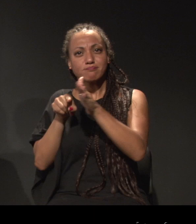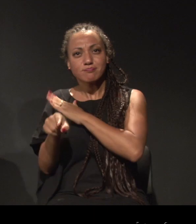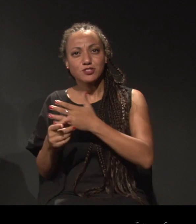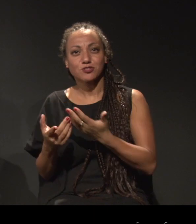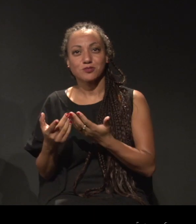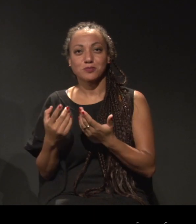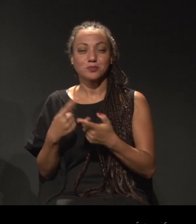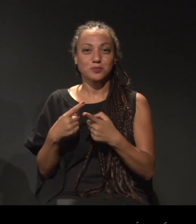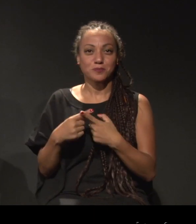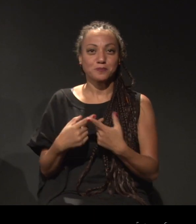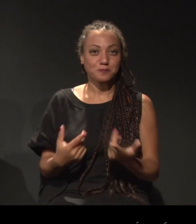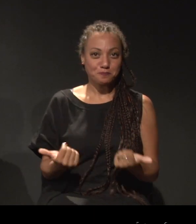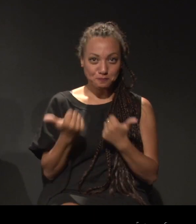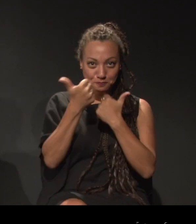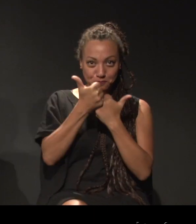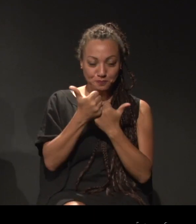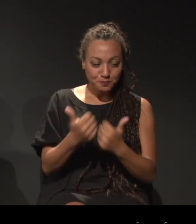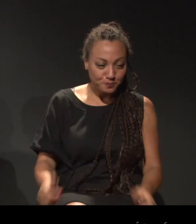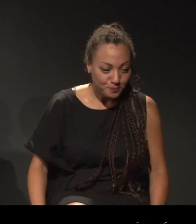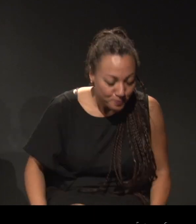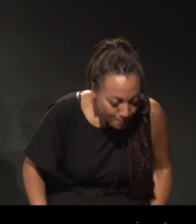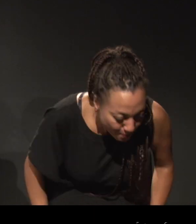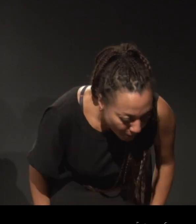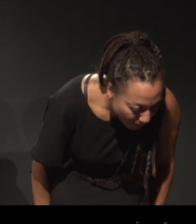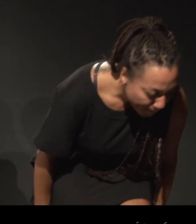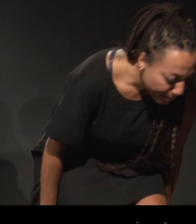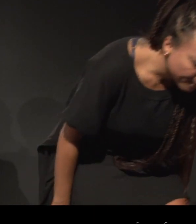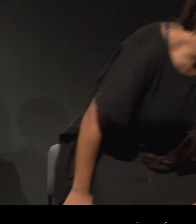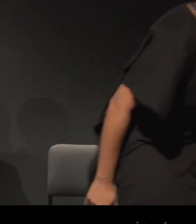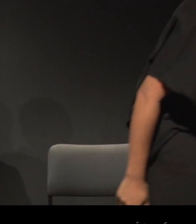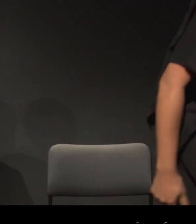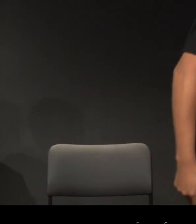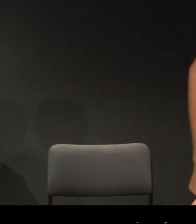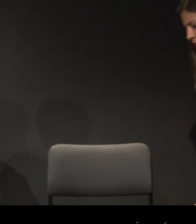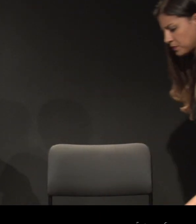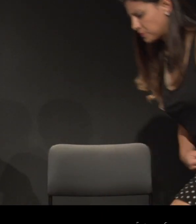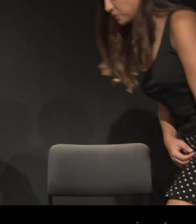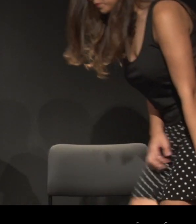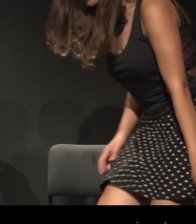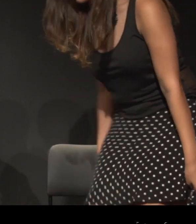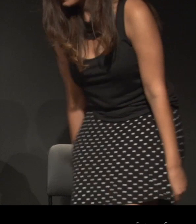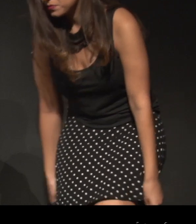Bom, primeiro que é muito simples, quando se vive em Minas,